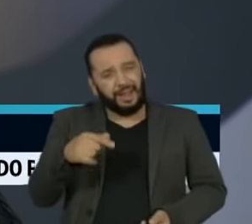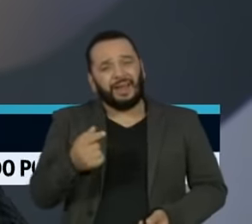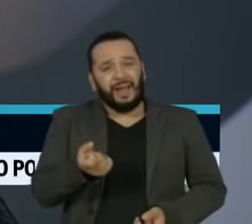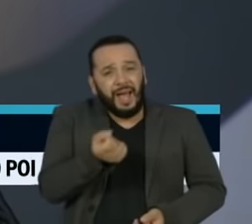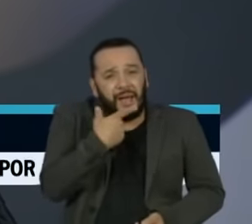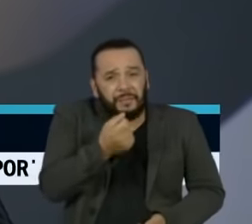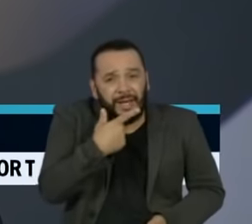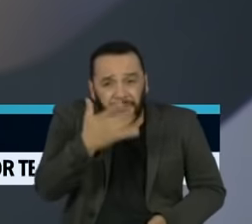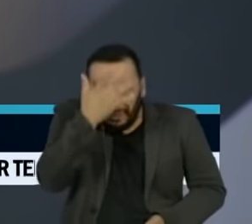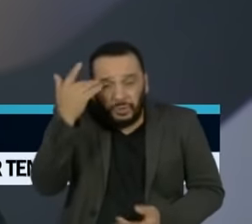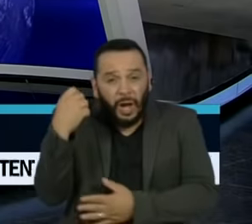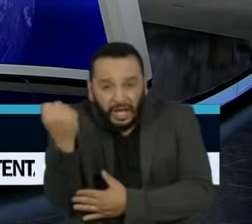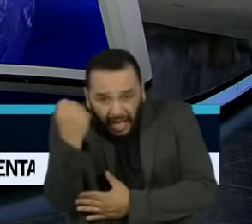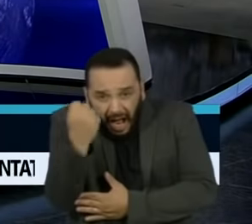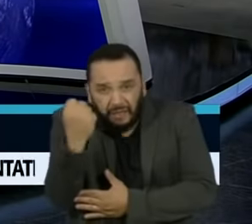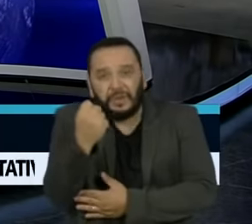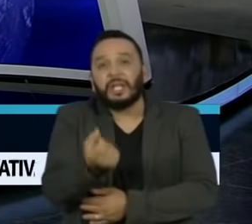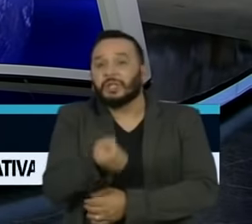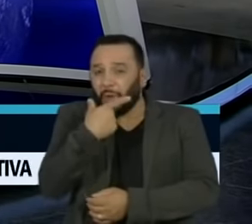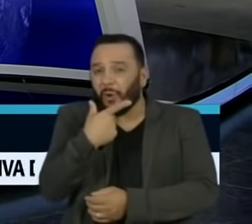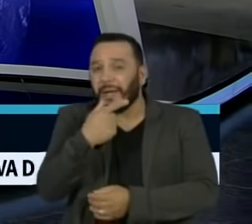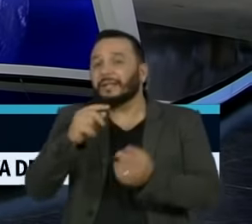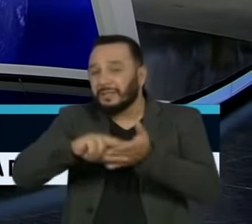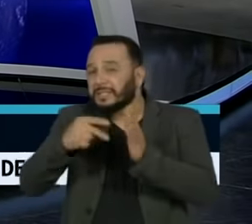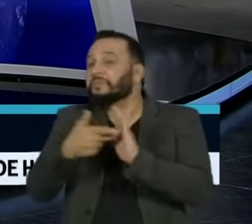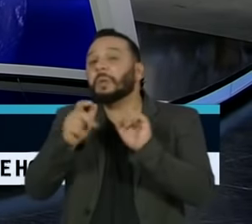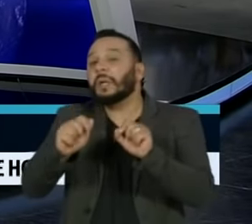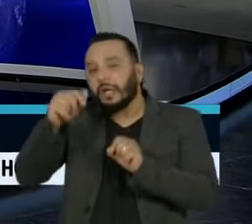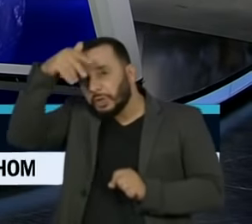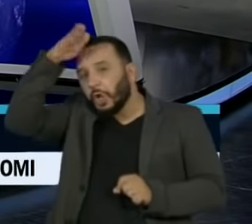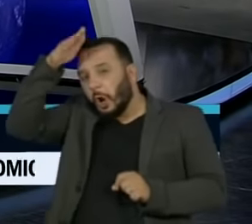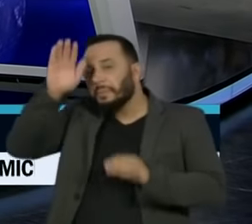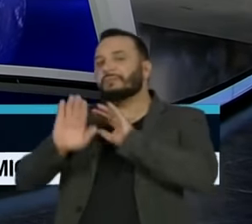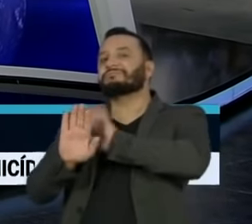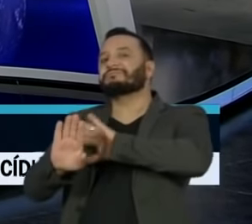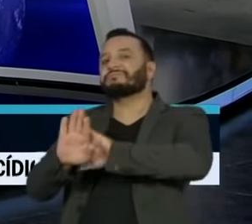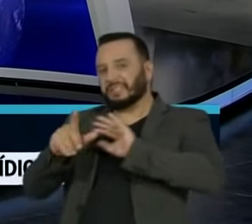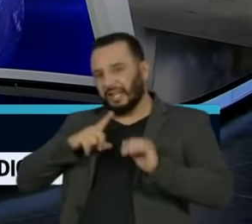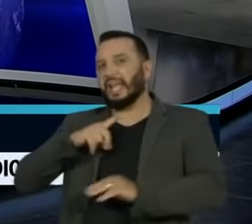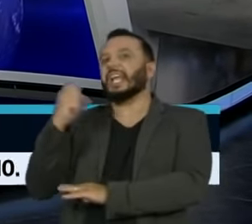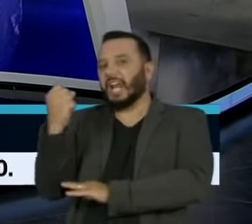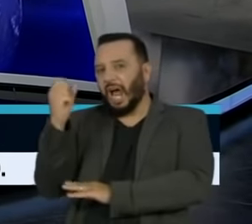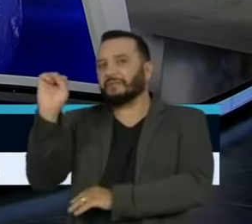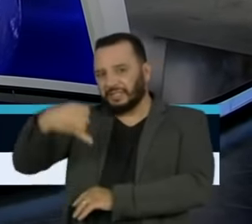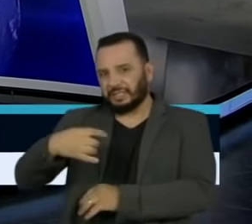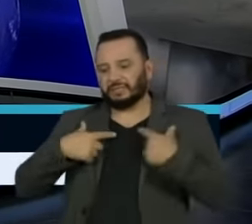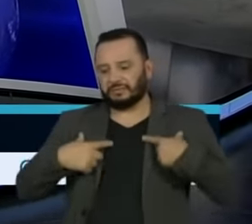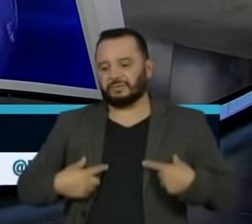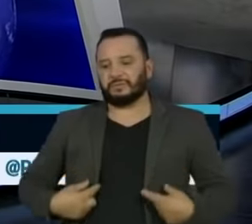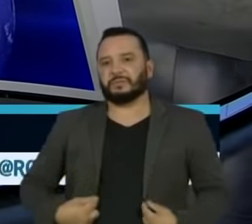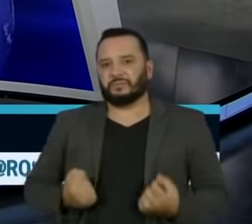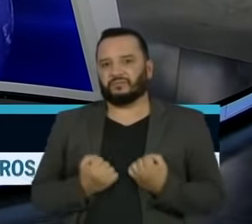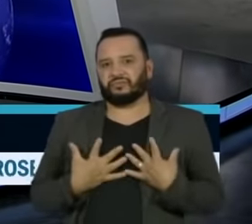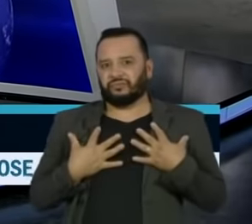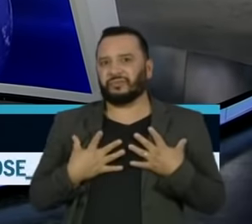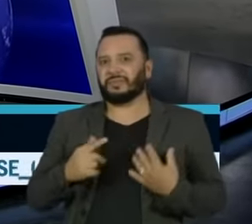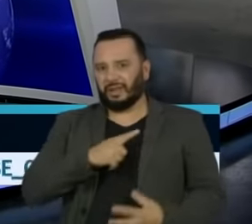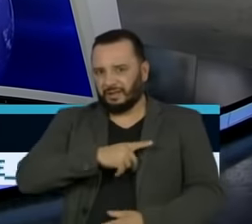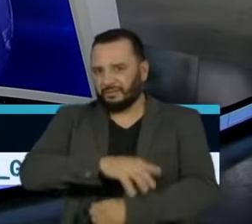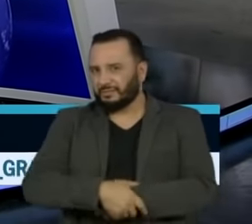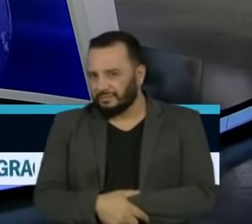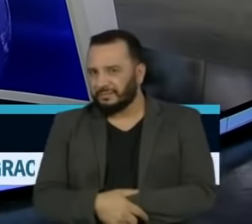remédios para quando a pessoa realmente já está com uma inflamação no pulmão. Outra coisa que a gente vê que chama atenção na